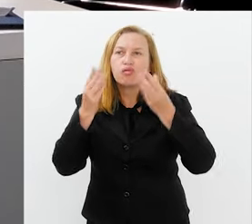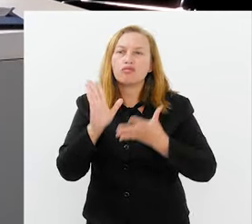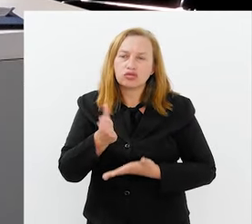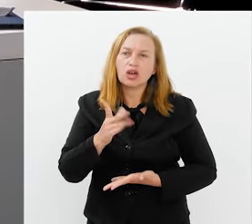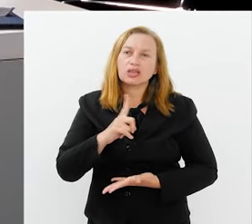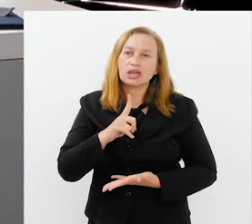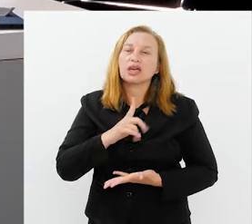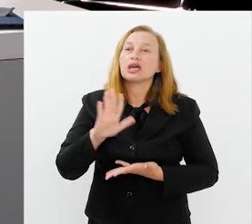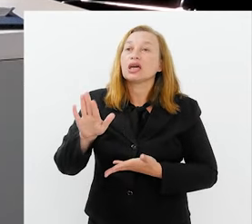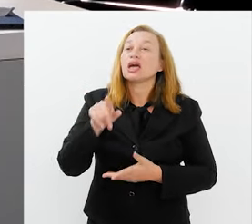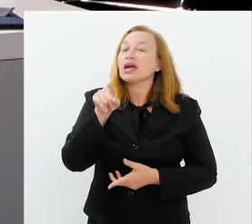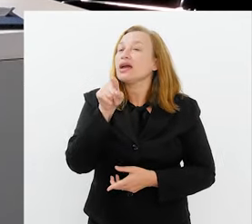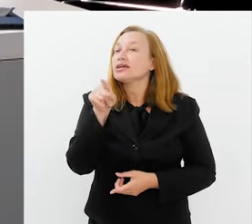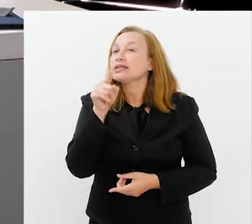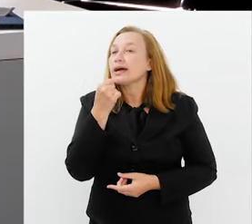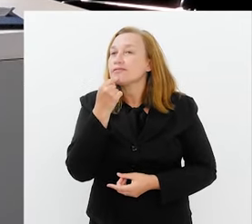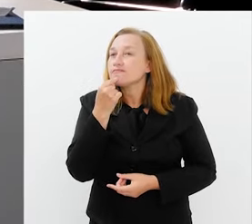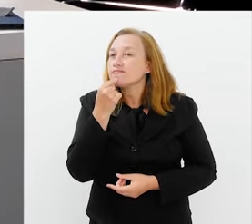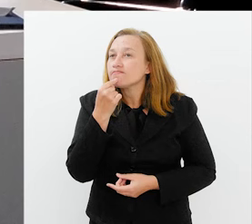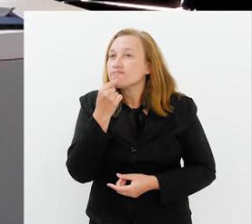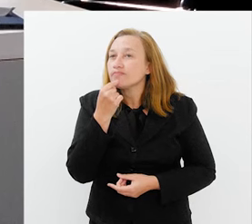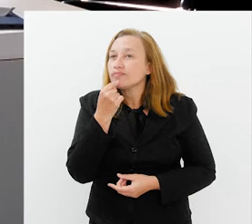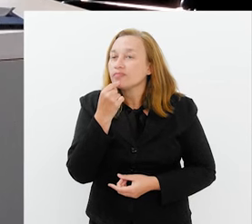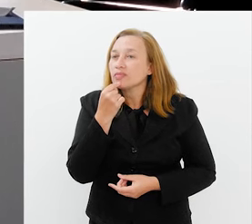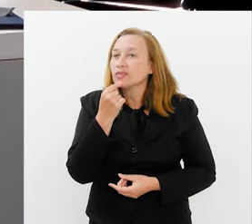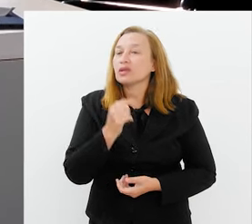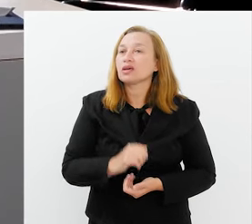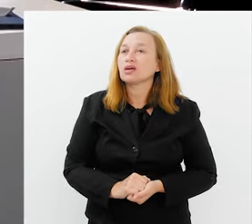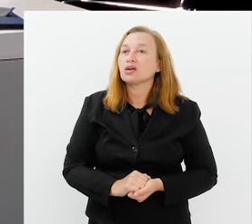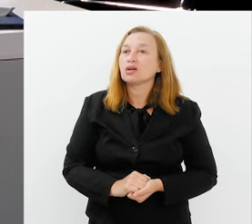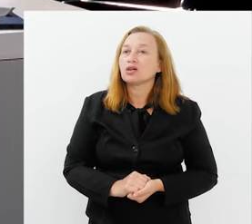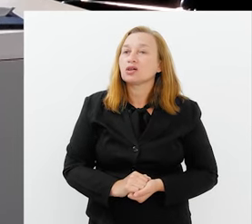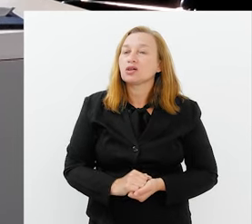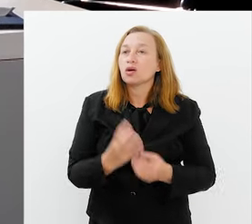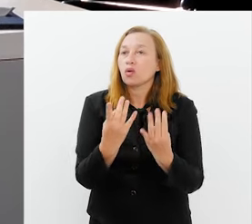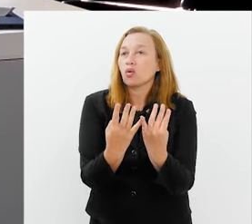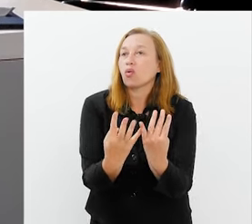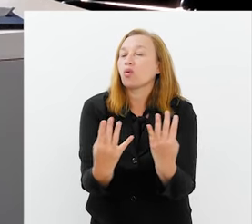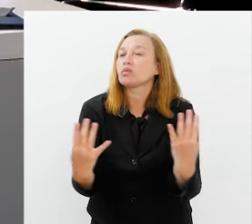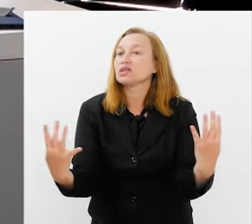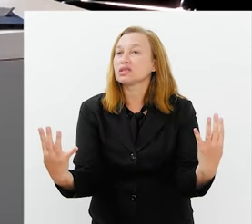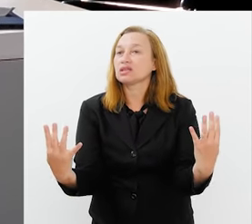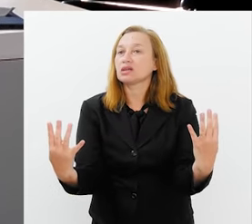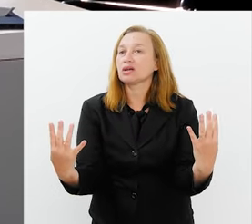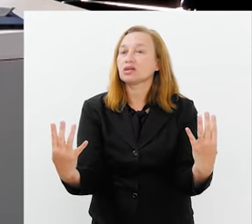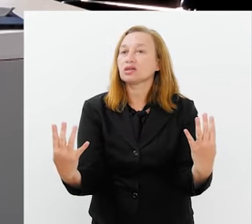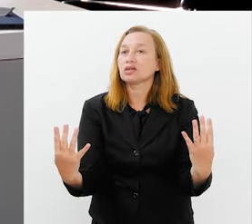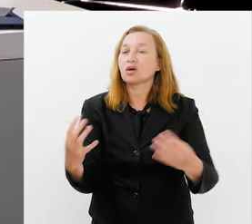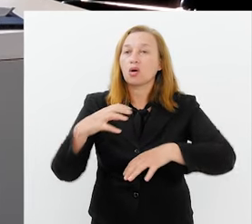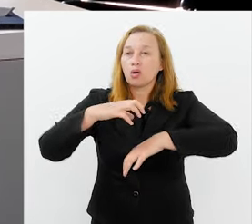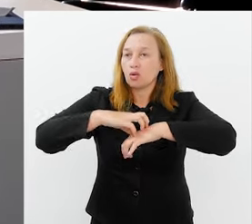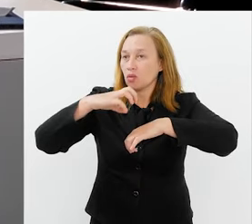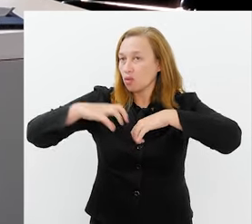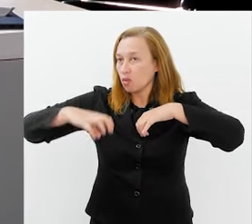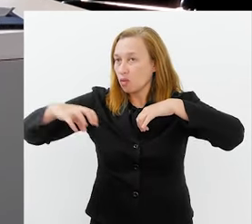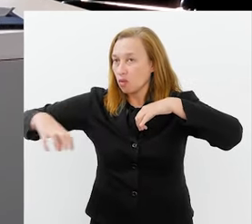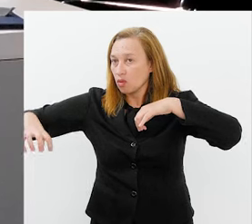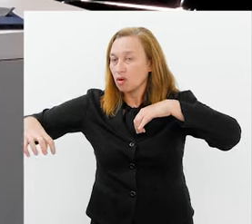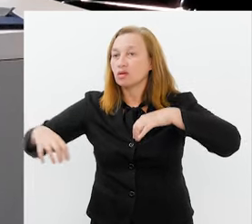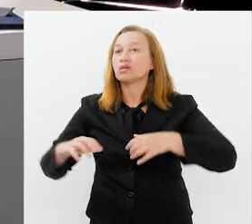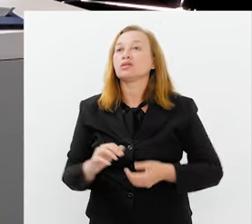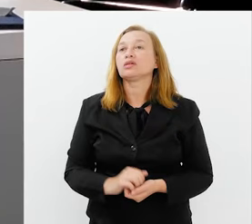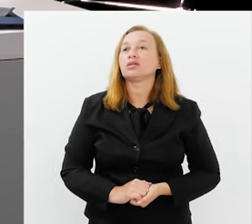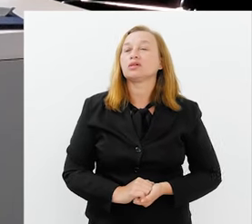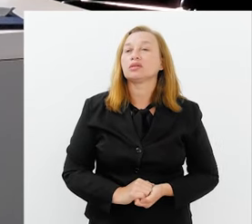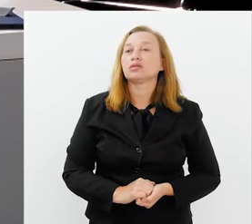são próteses. Aí o Perpétuo Lunário, né? Da comissão de frente da Porto da Pedra,